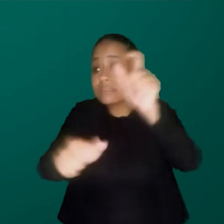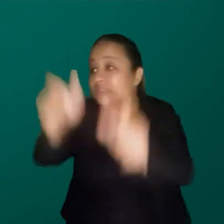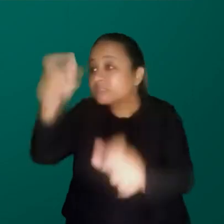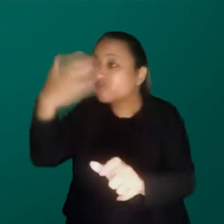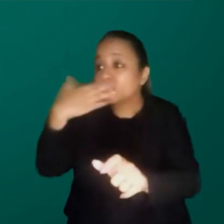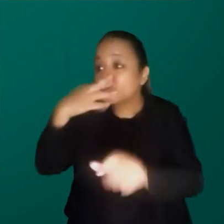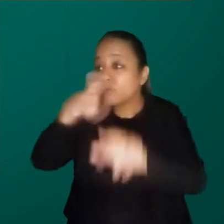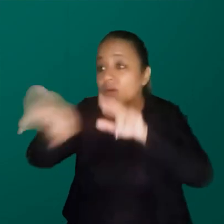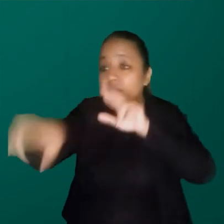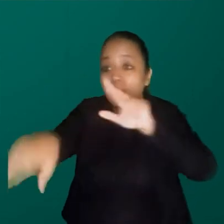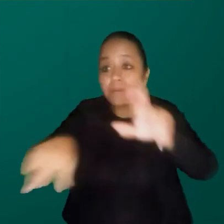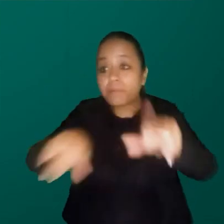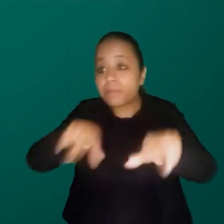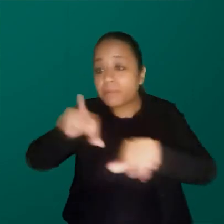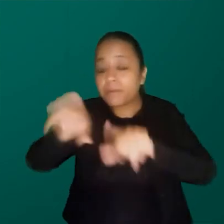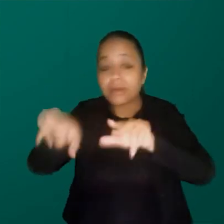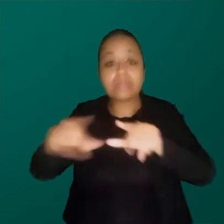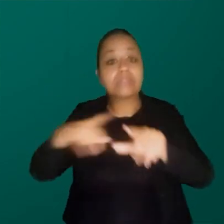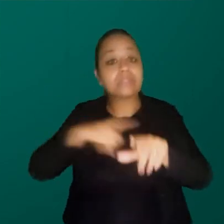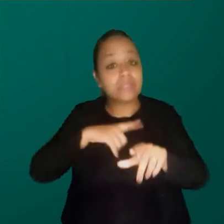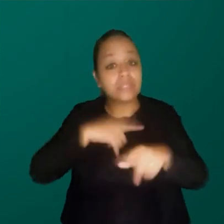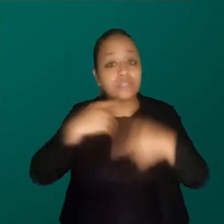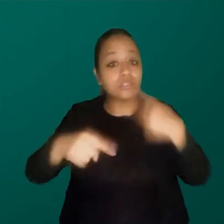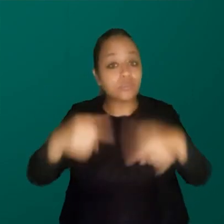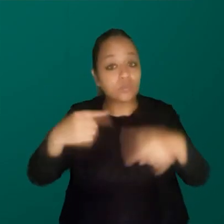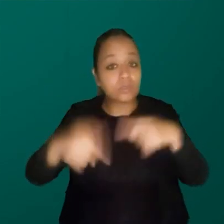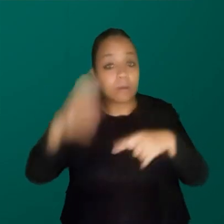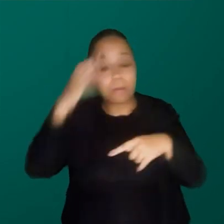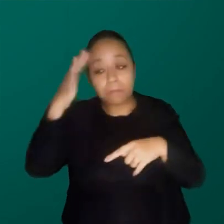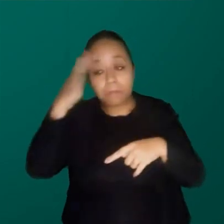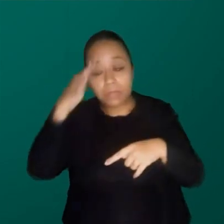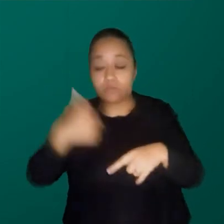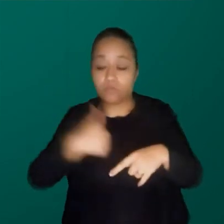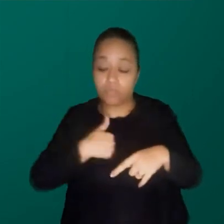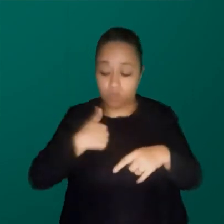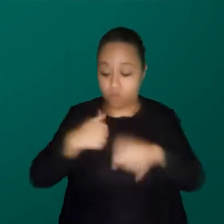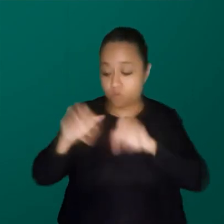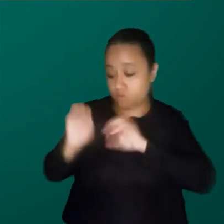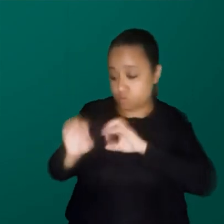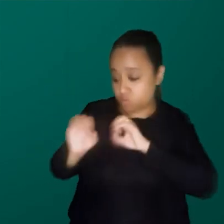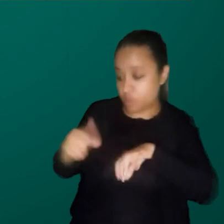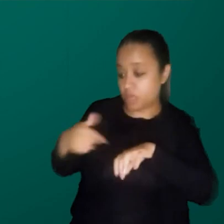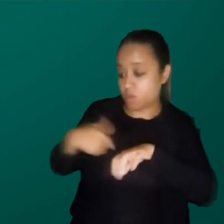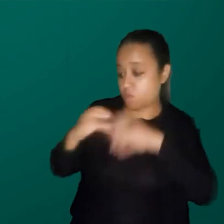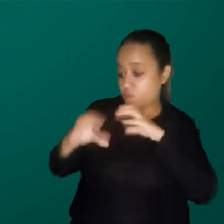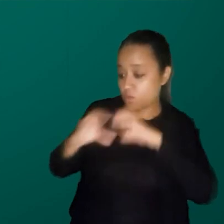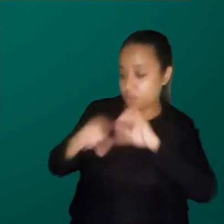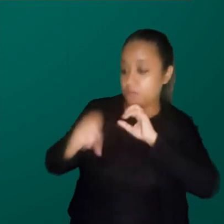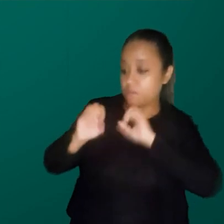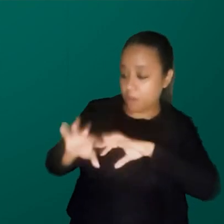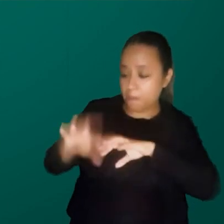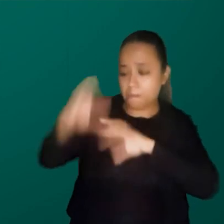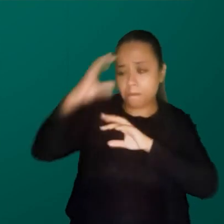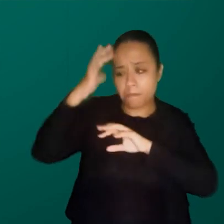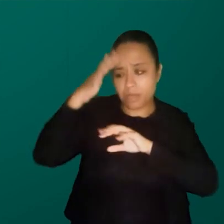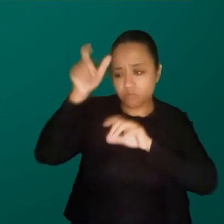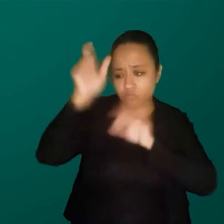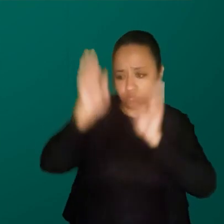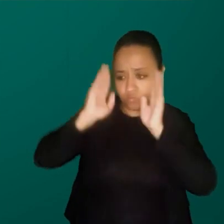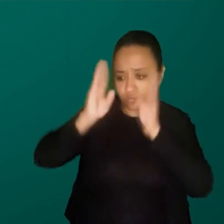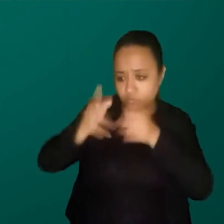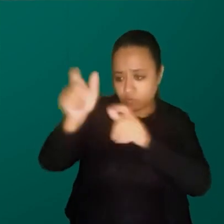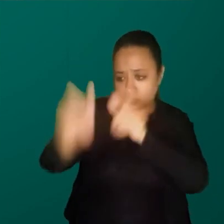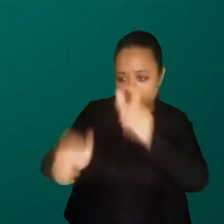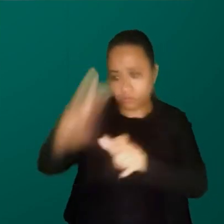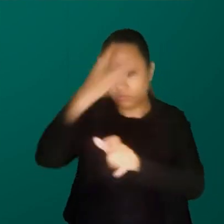uma fluidez. e aí vem um pouco essa discussão. Se eu penso em pessoas, eu como educadora, como comunicadora, penso em pessoas,